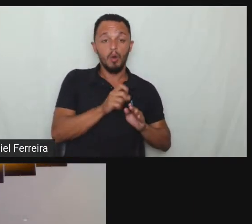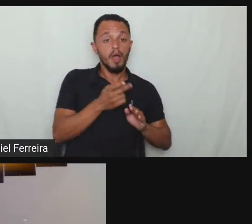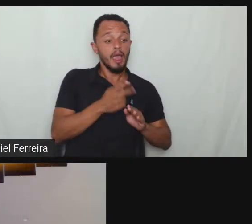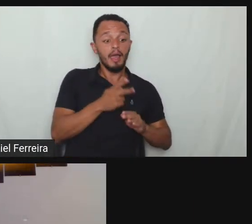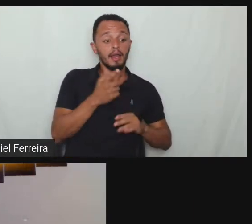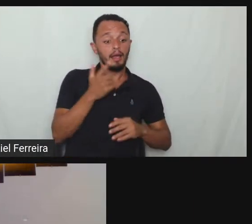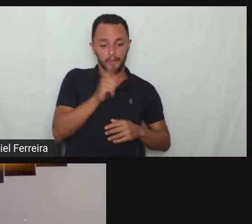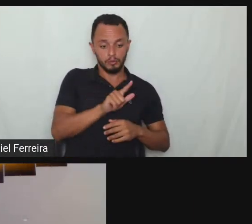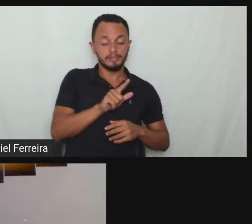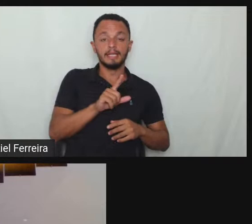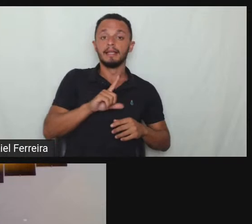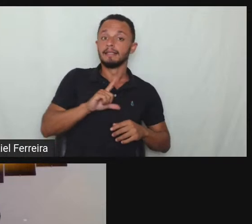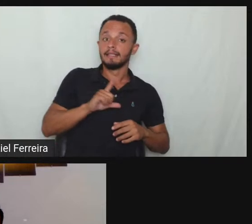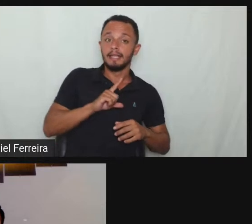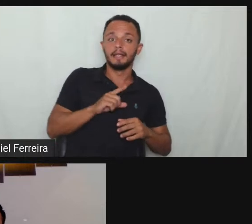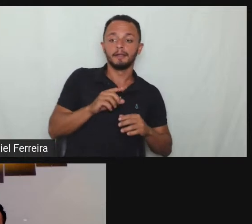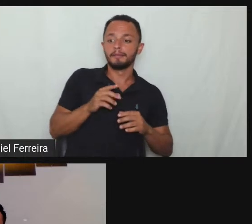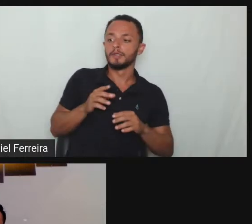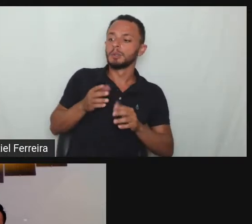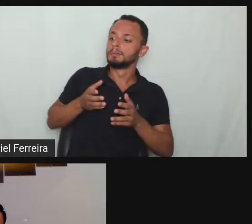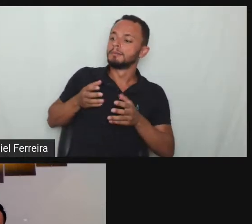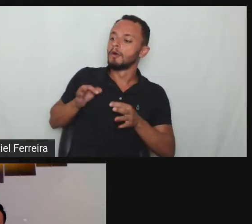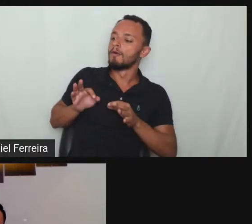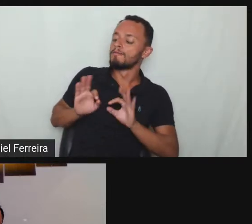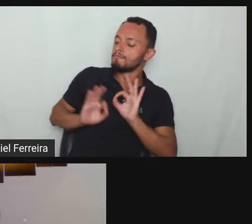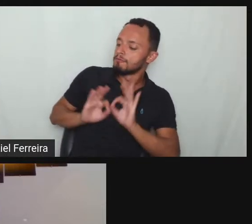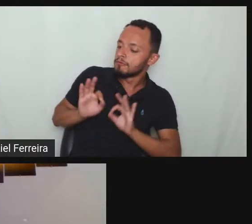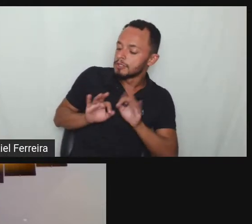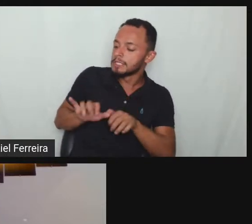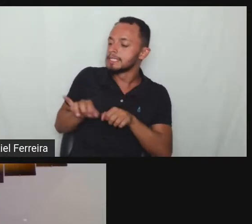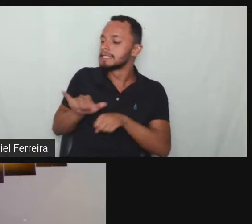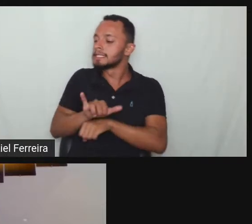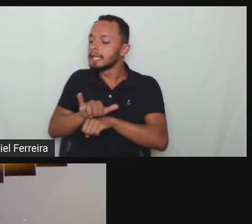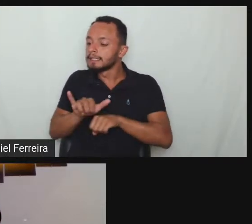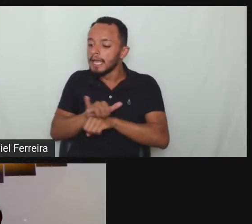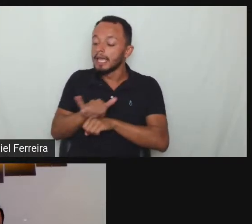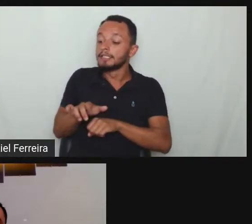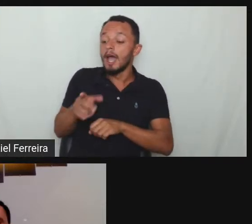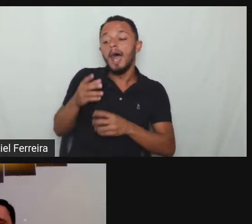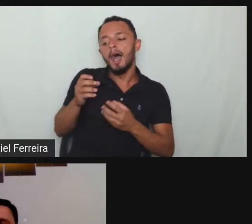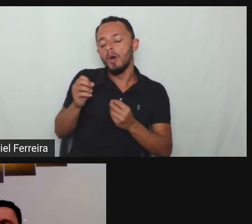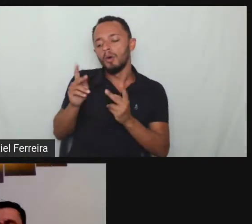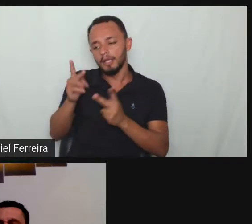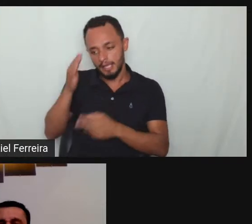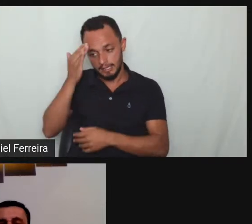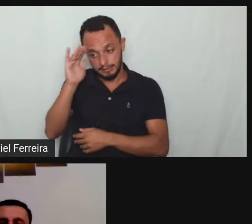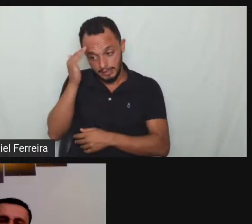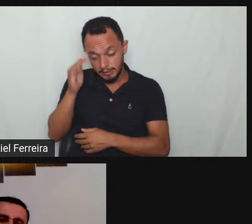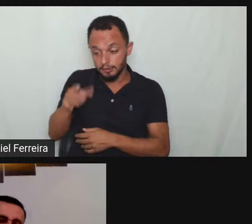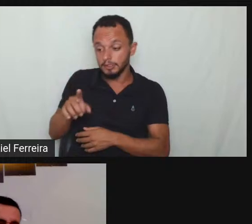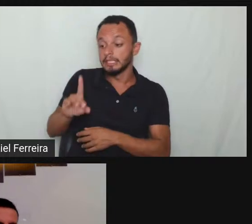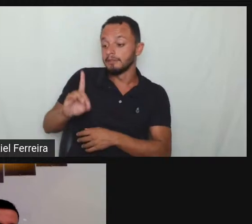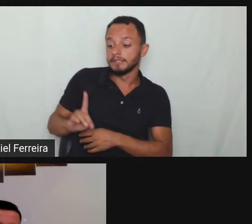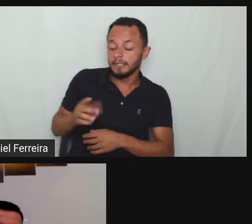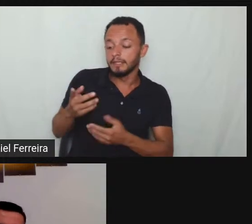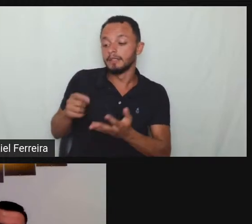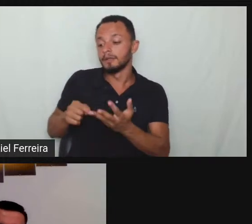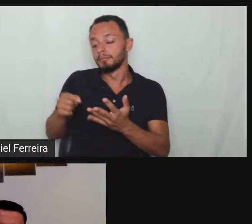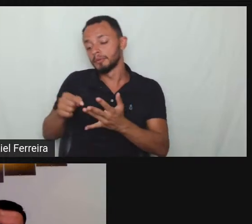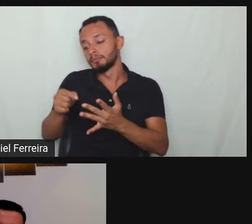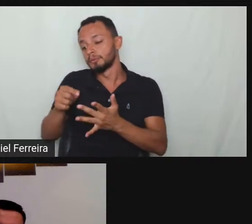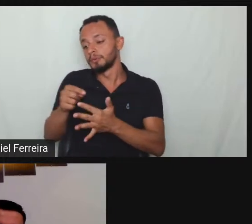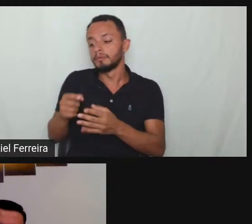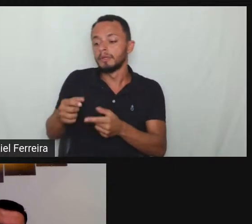disponíveis na empresa para tentar solucionar essa situação de maneira amigável apresentar seu problema apresentar o que que ela entende como